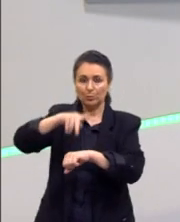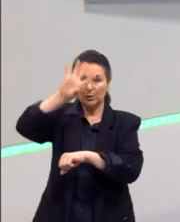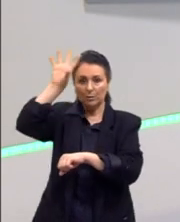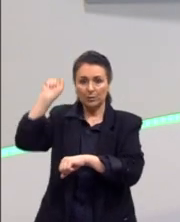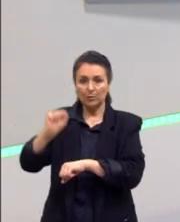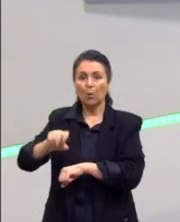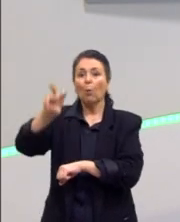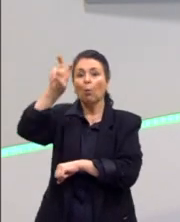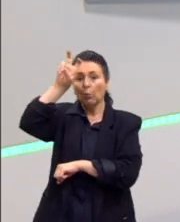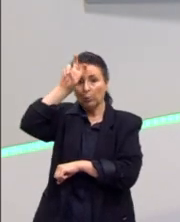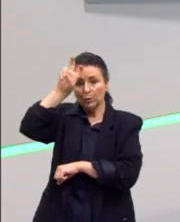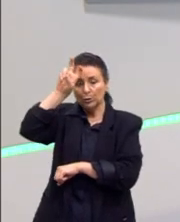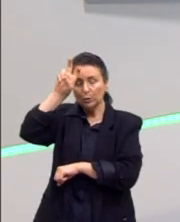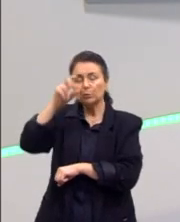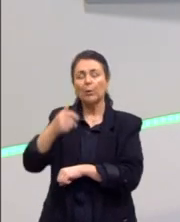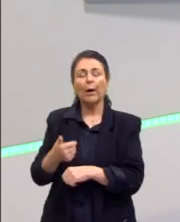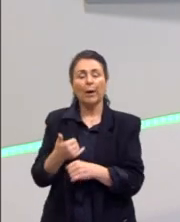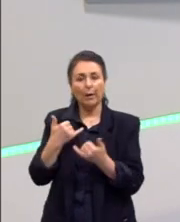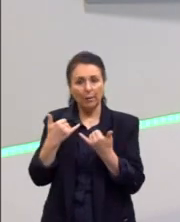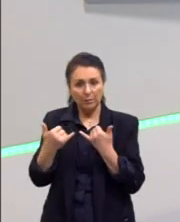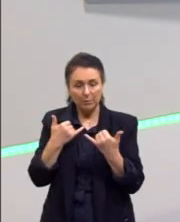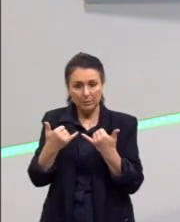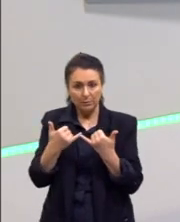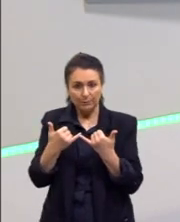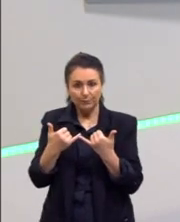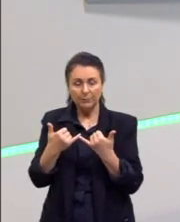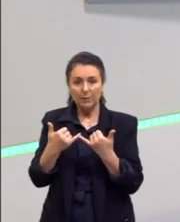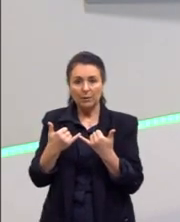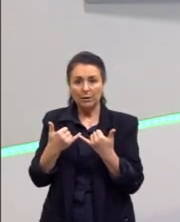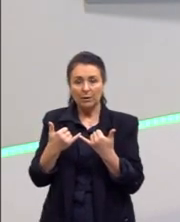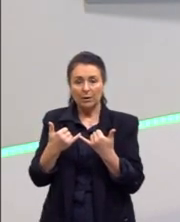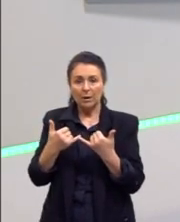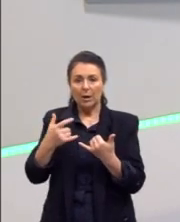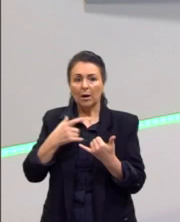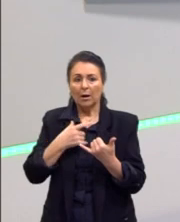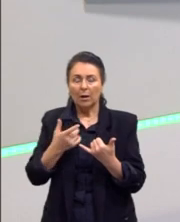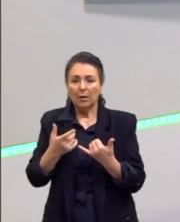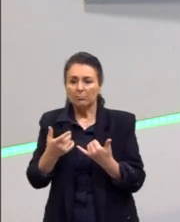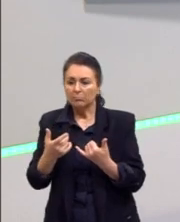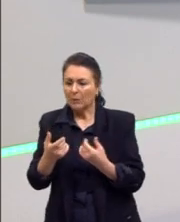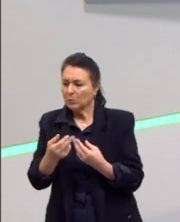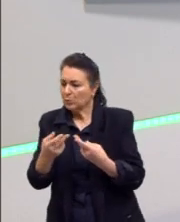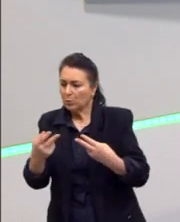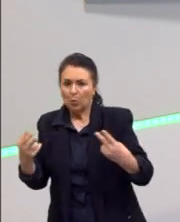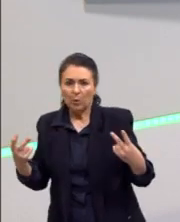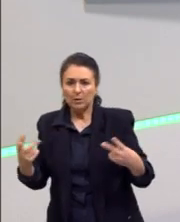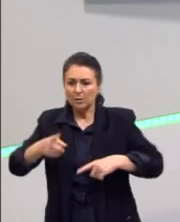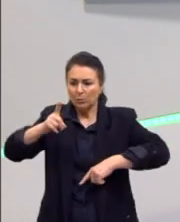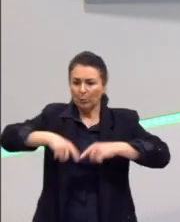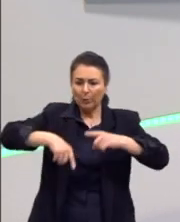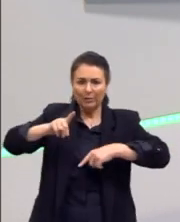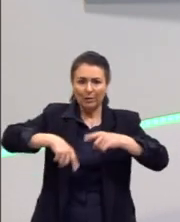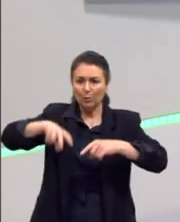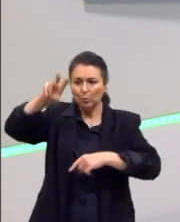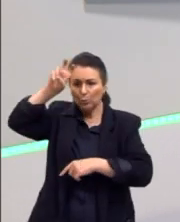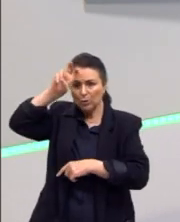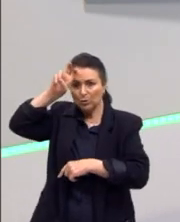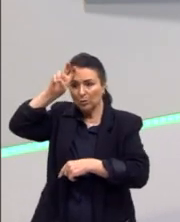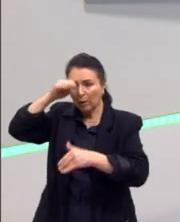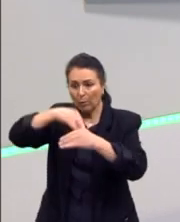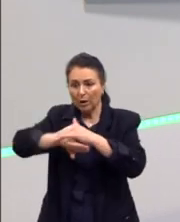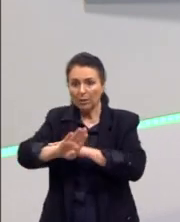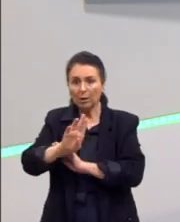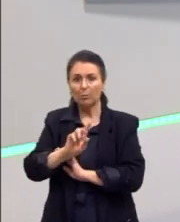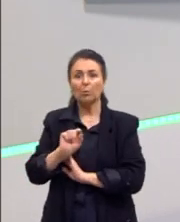O Egito é um dos maiores exemplos. Como grande parte das riquezas de artefatos históricos do Egito estão na